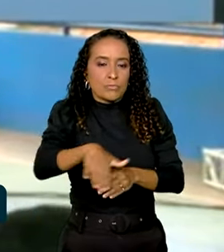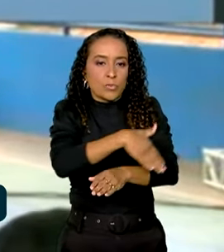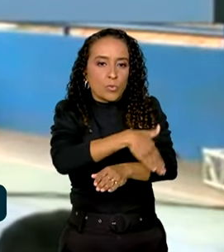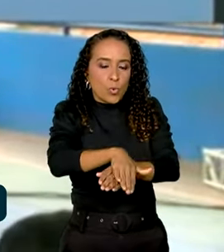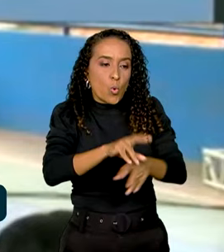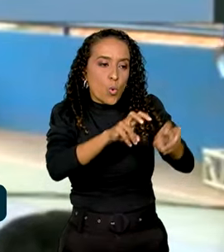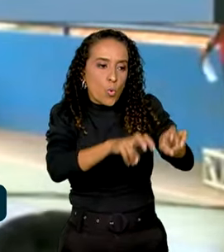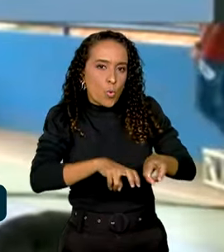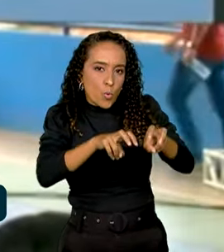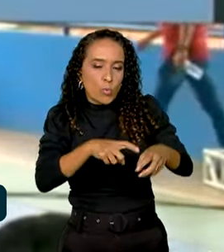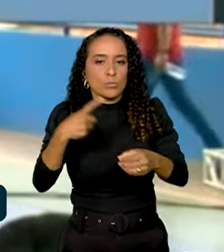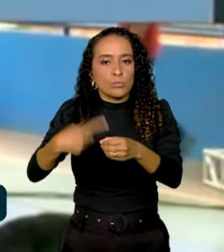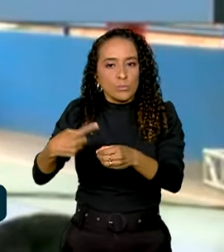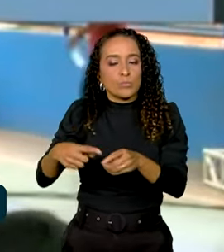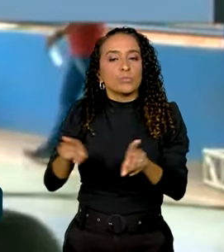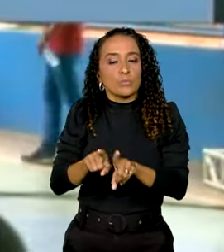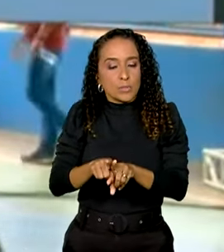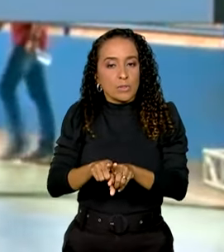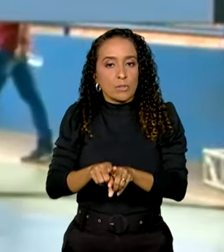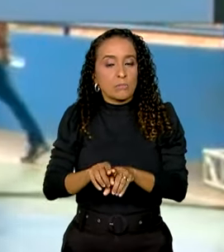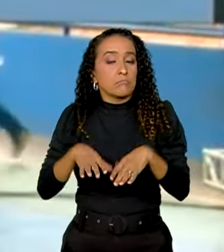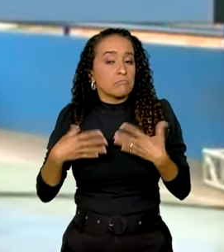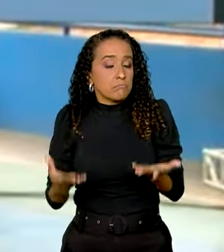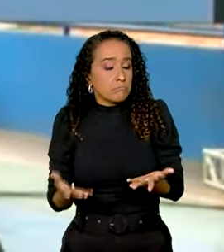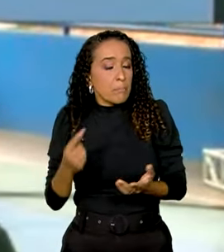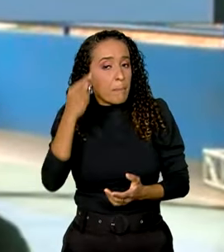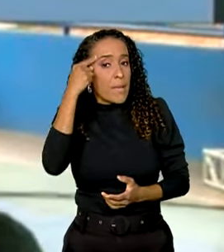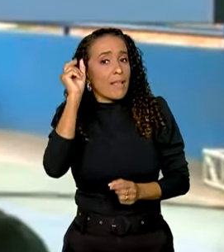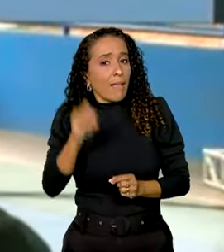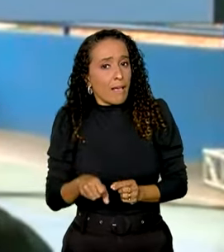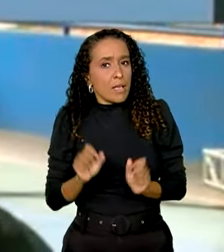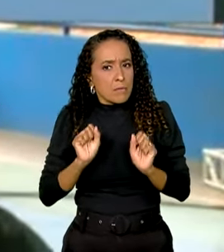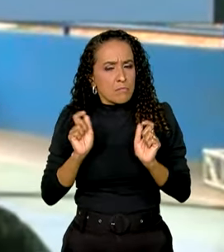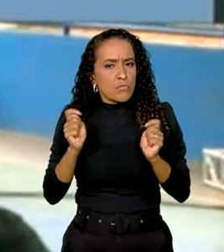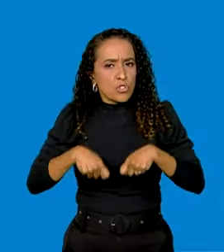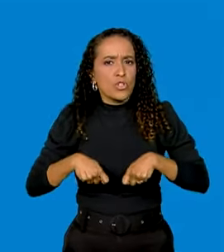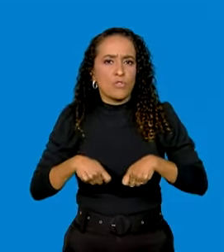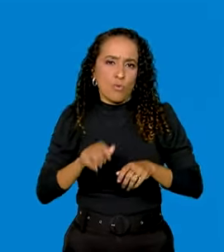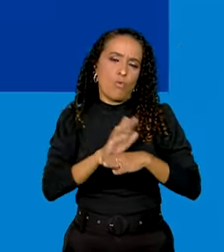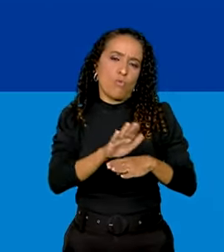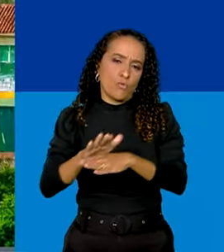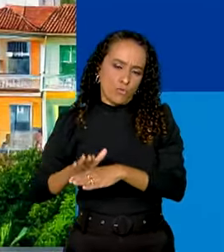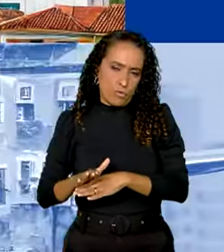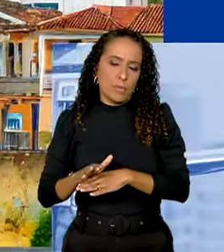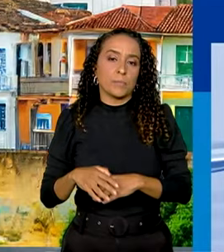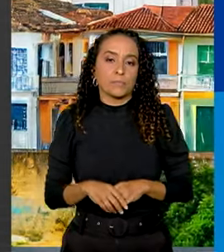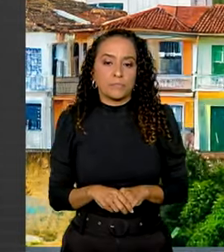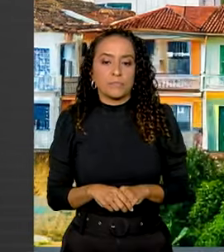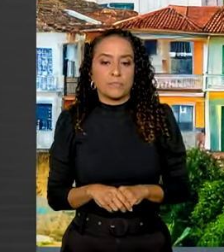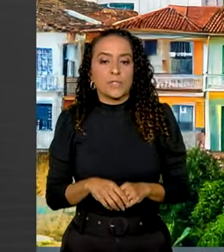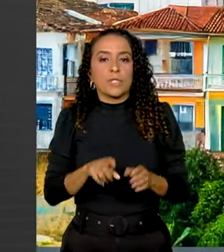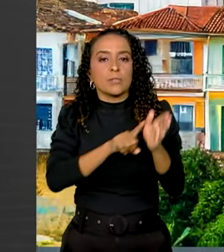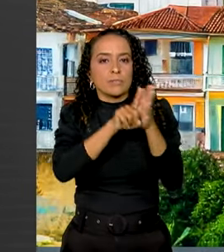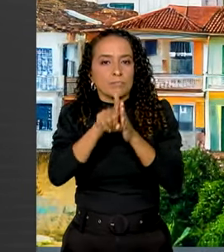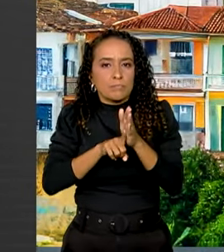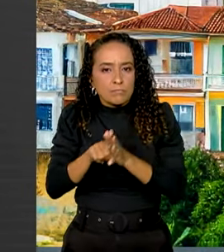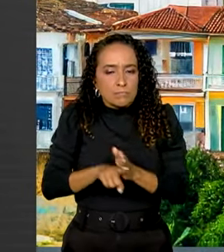urbana e que a gente imagina que possa ter uma grande utilidade. O Censo 2022